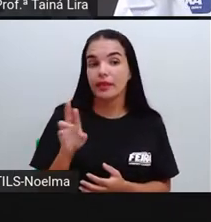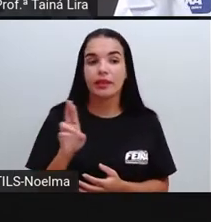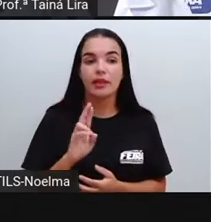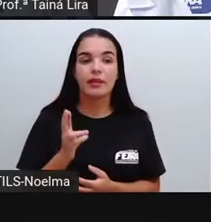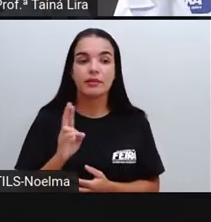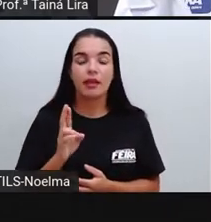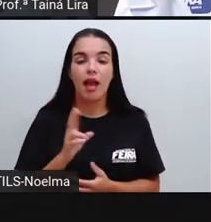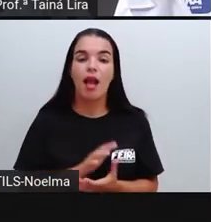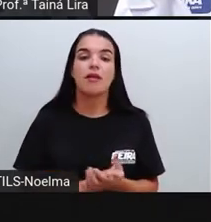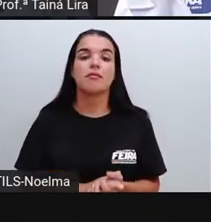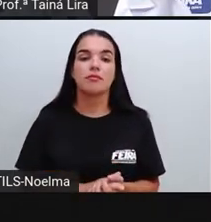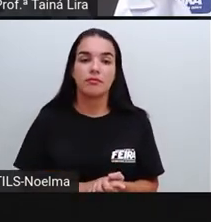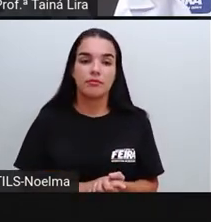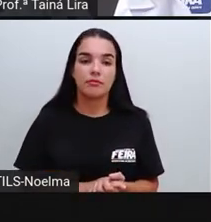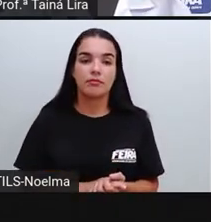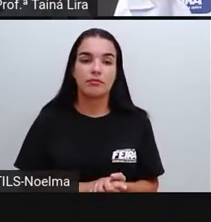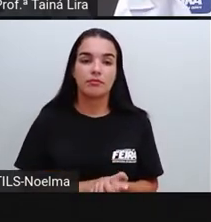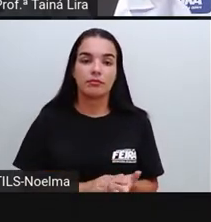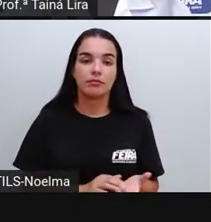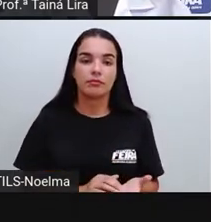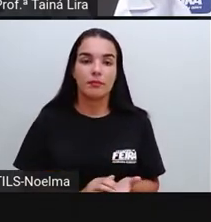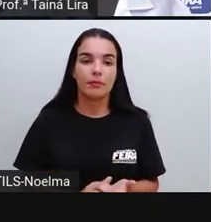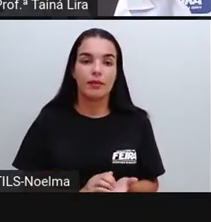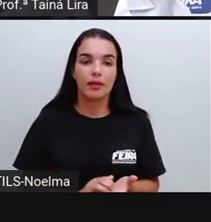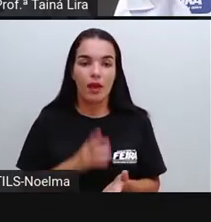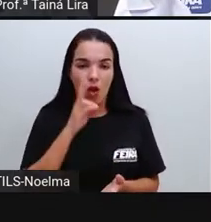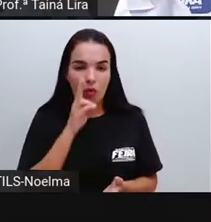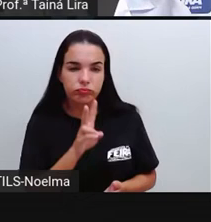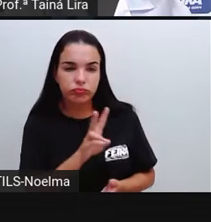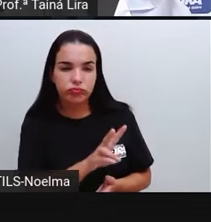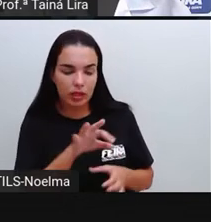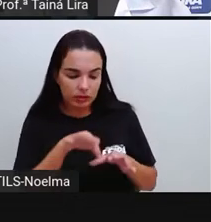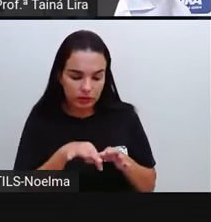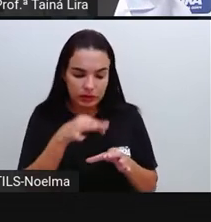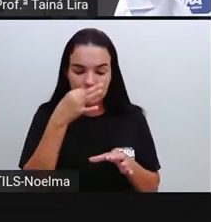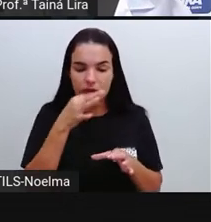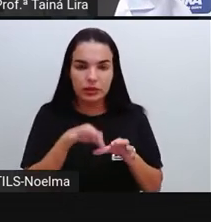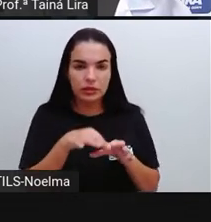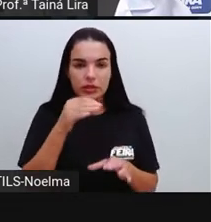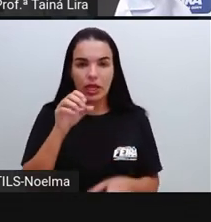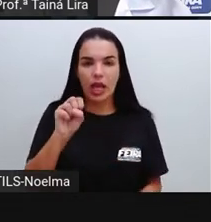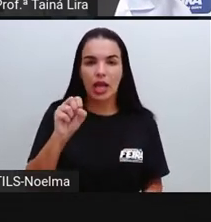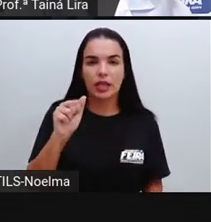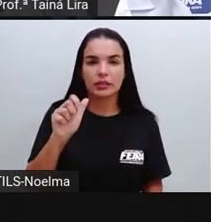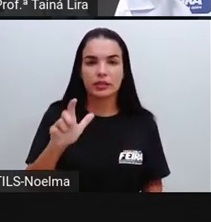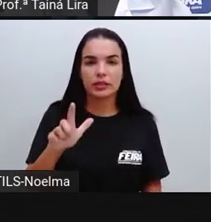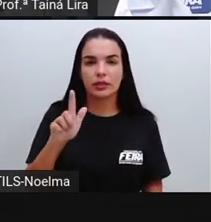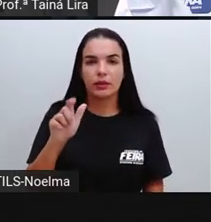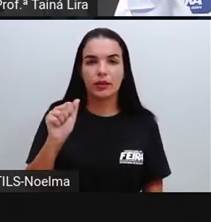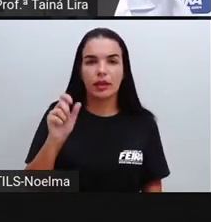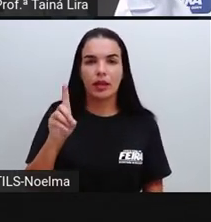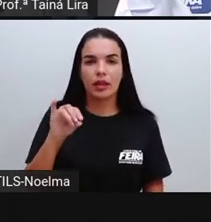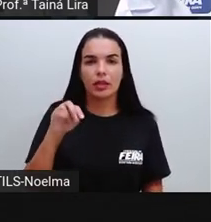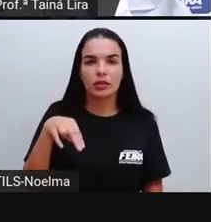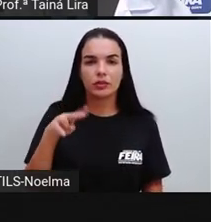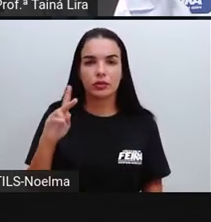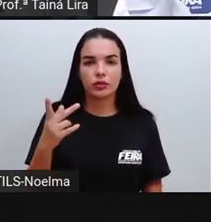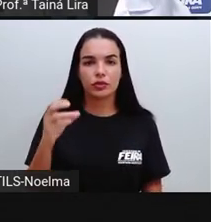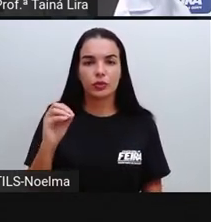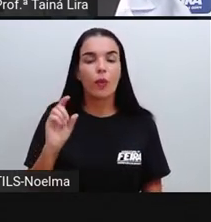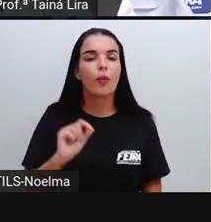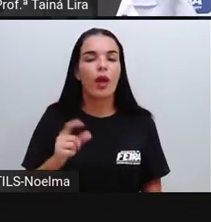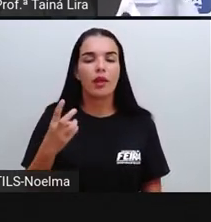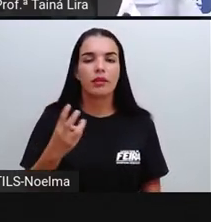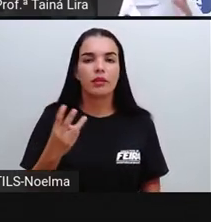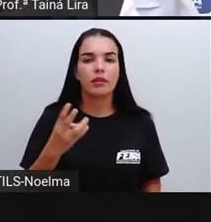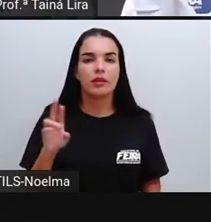E aí, quanto é que custa o salgadinho? Vamos procurar na tabela, olha lá. Ó, salgadinho, 3 reais.